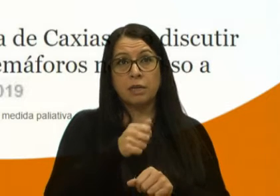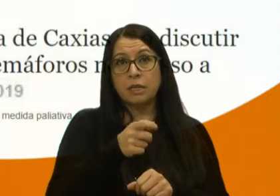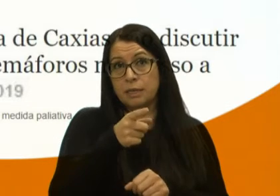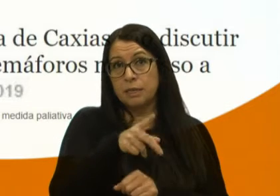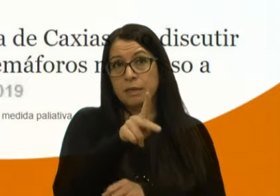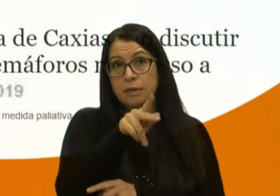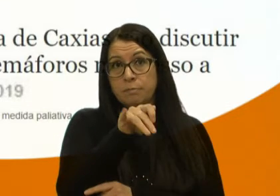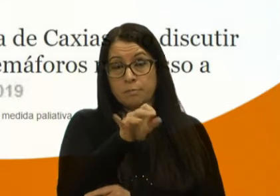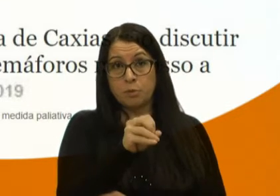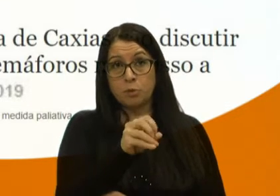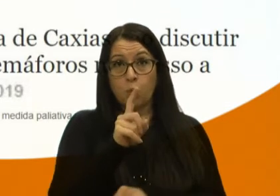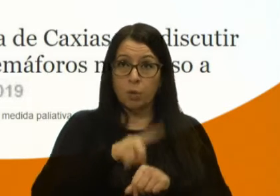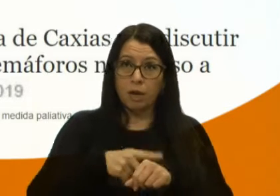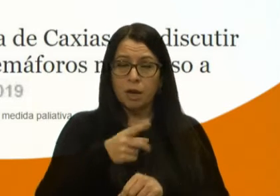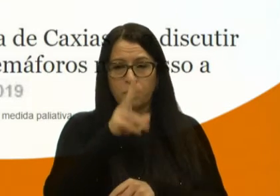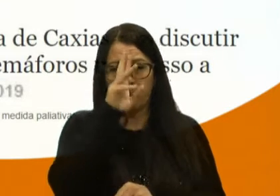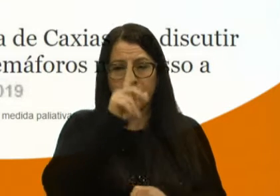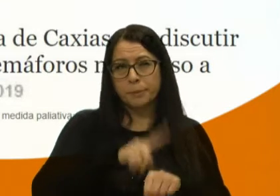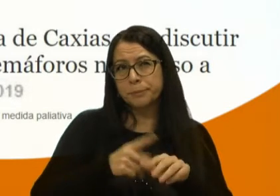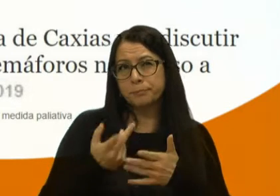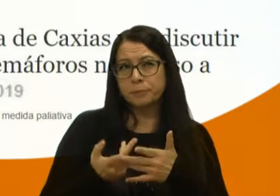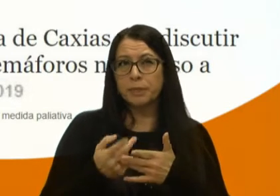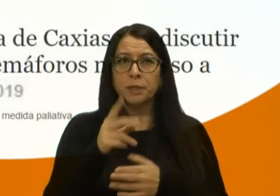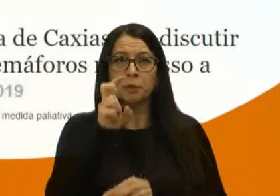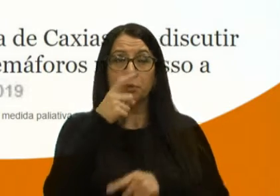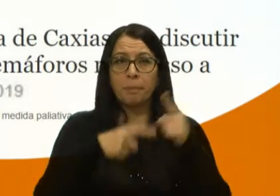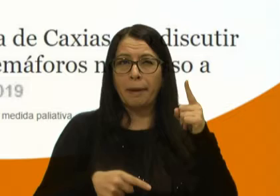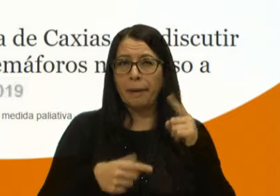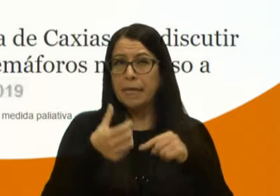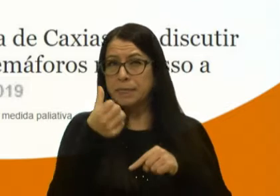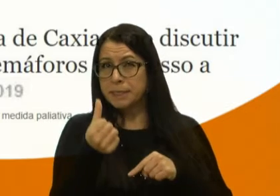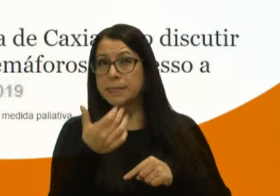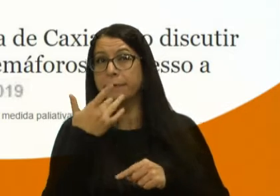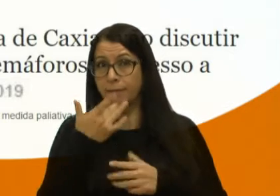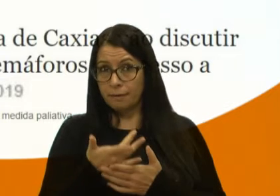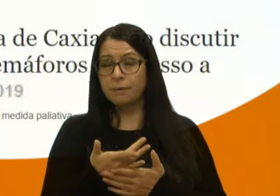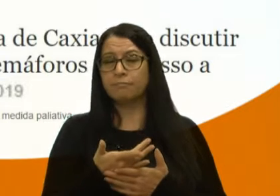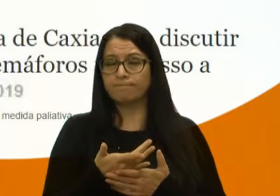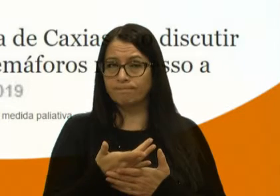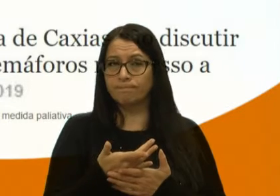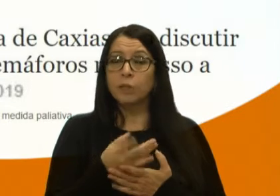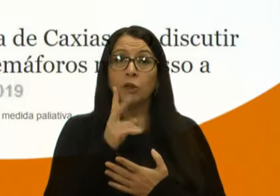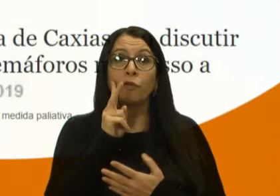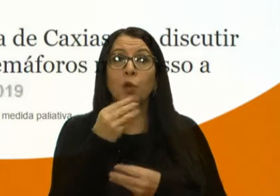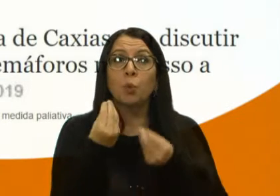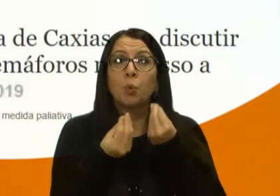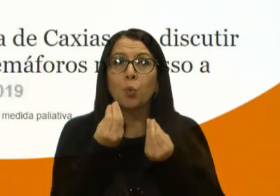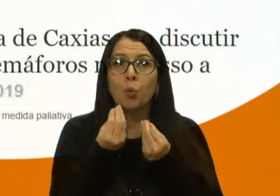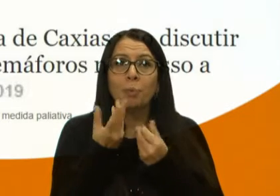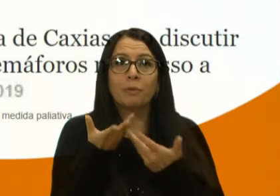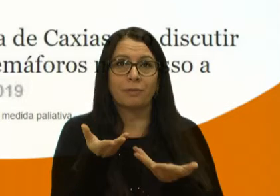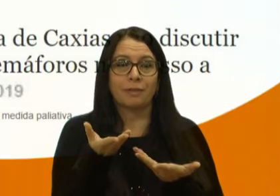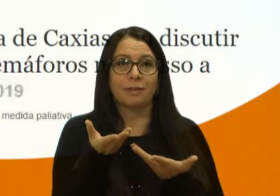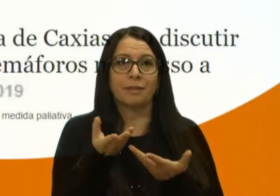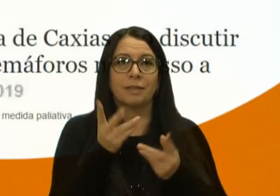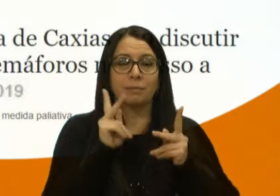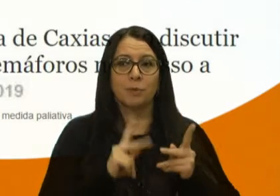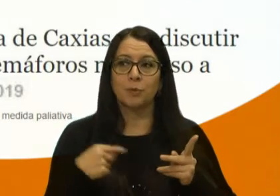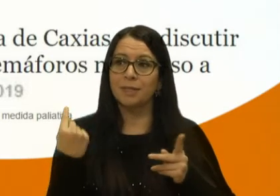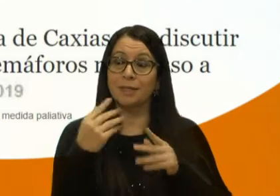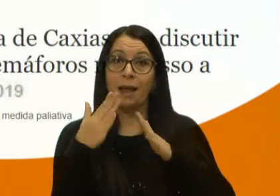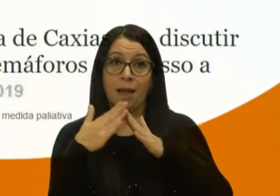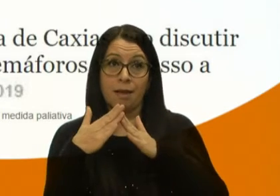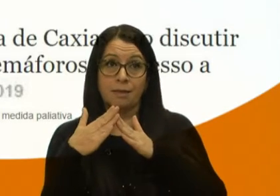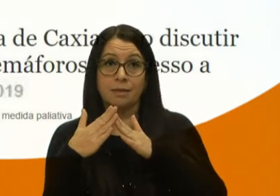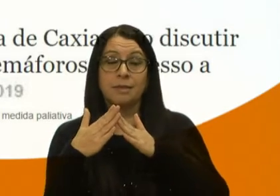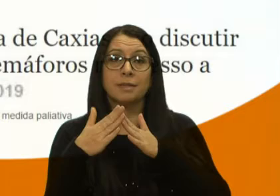Forqueta, nos horários meio-dia, 5h30, 6h da tarde, vê como fica a situação dos moradores, que por